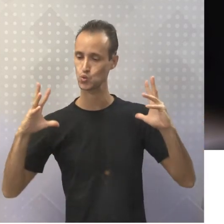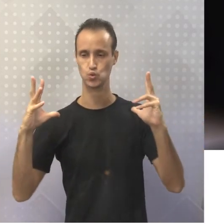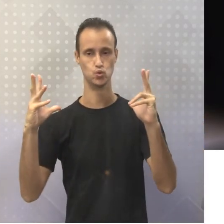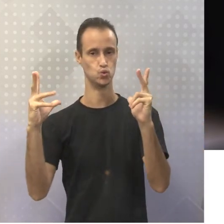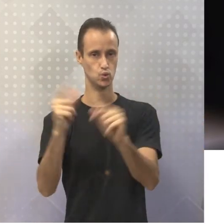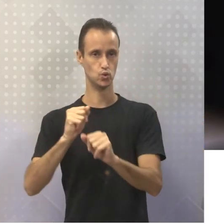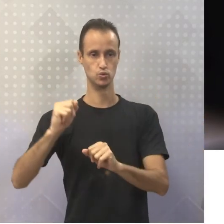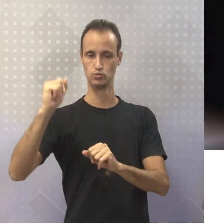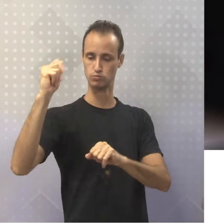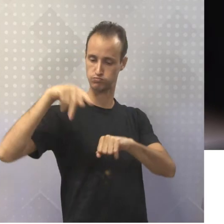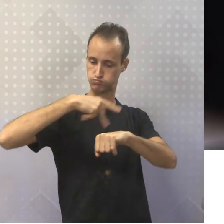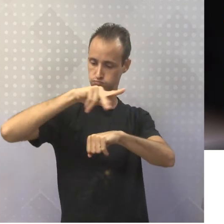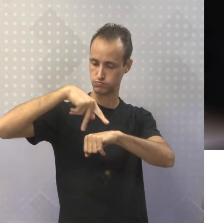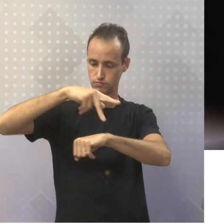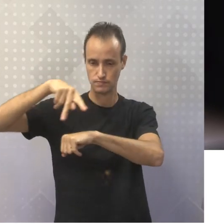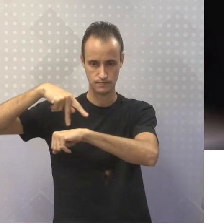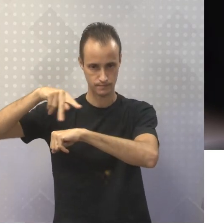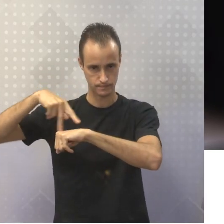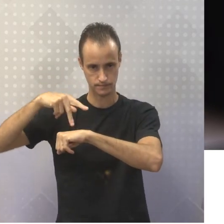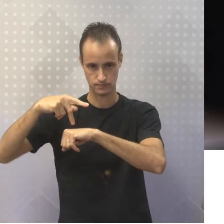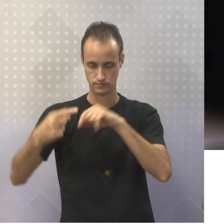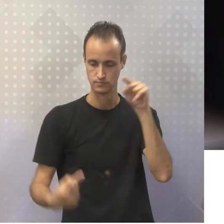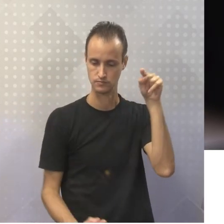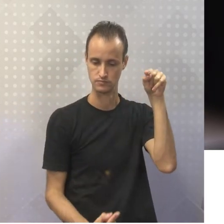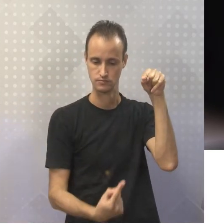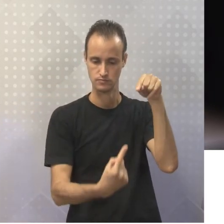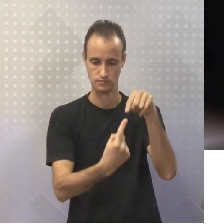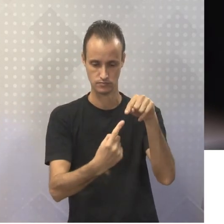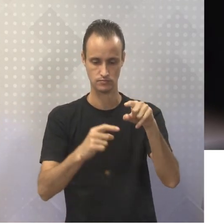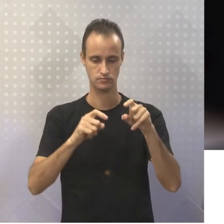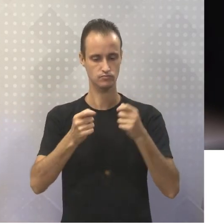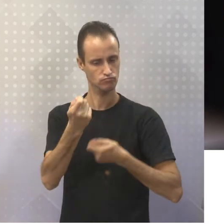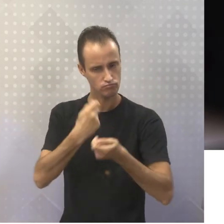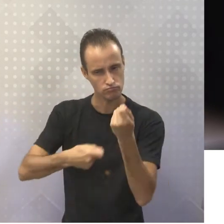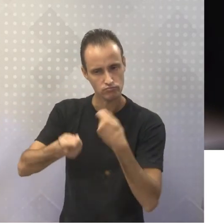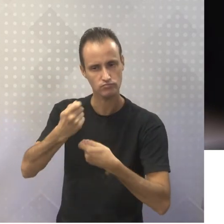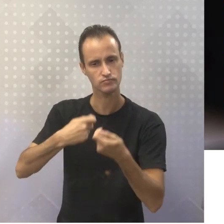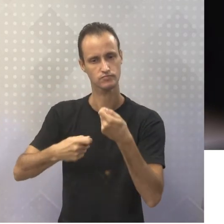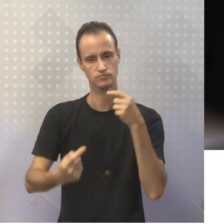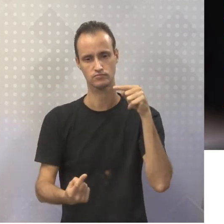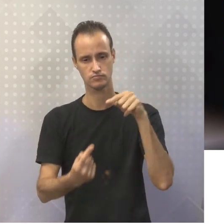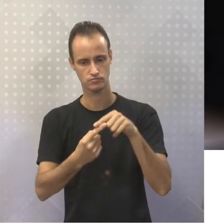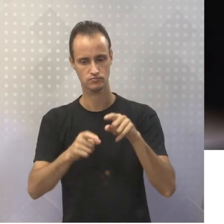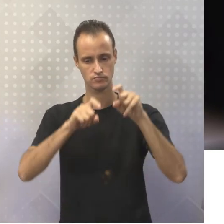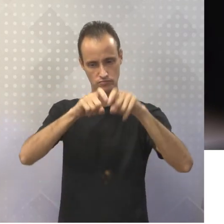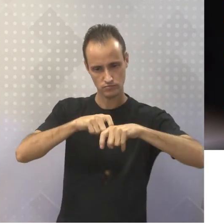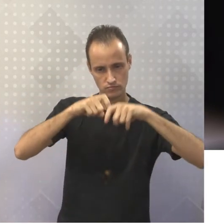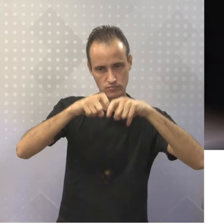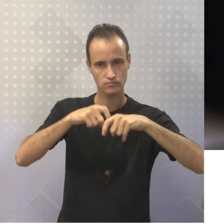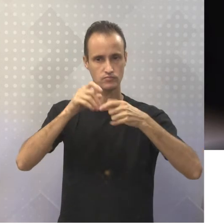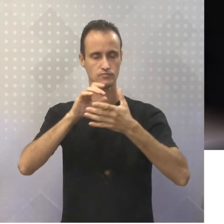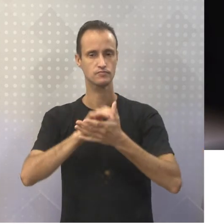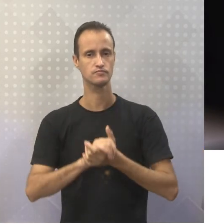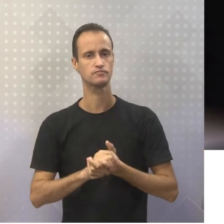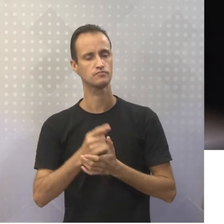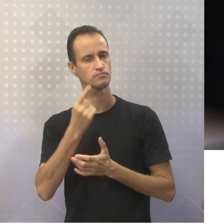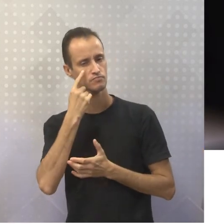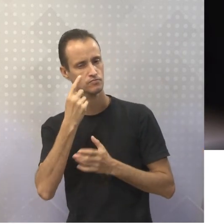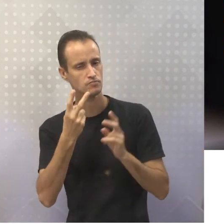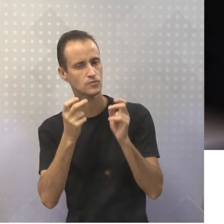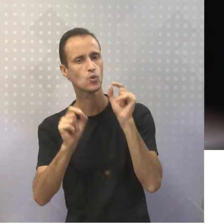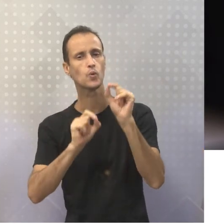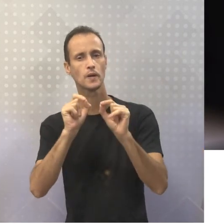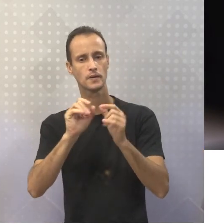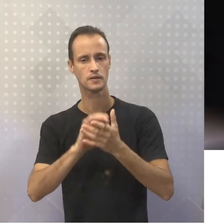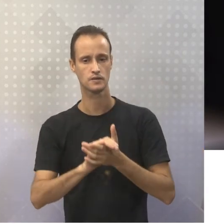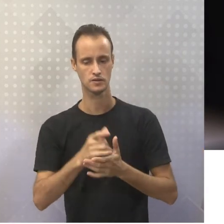inteira, né? Dentro do ponto de vista comercial e agrícola. Então, percebam o seguinte, tenho